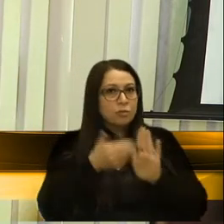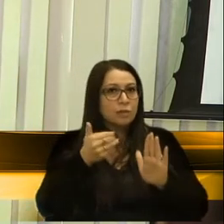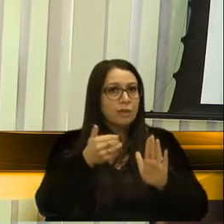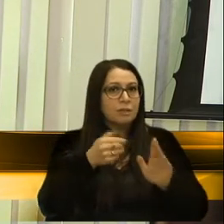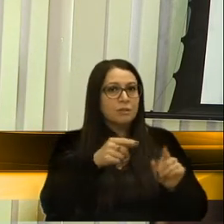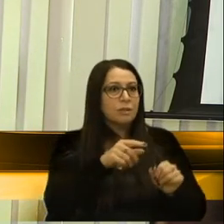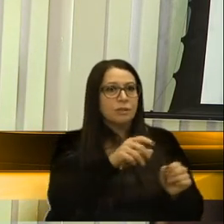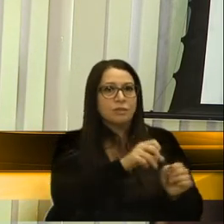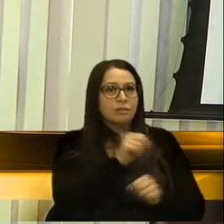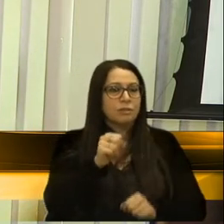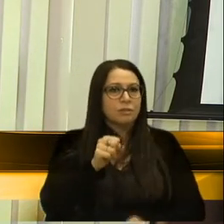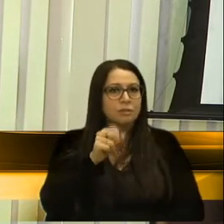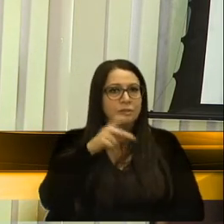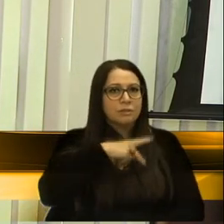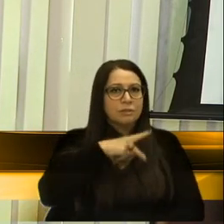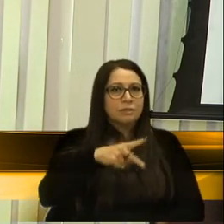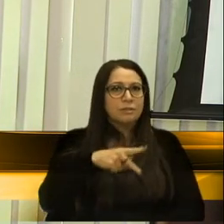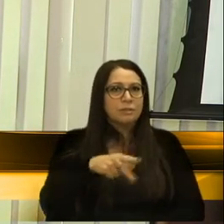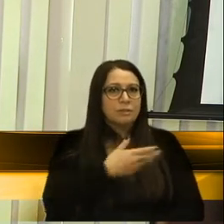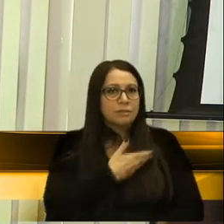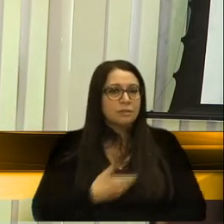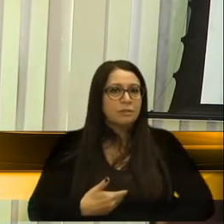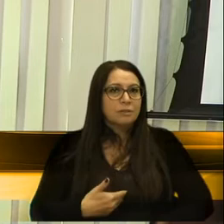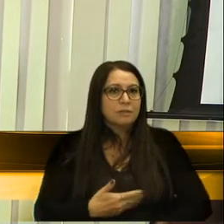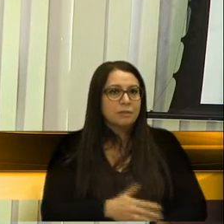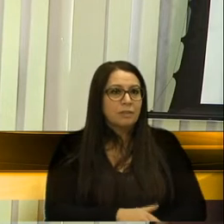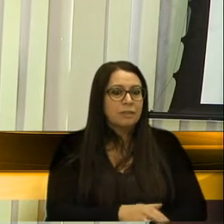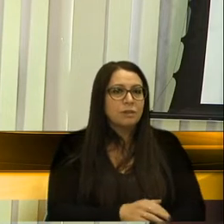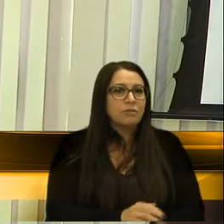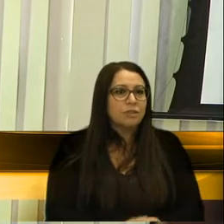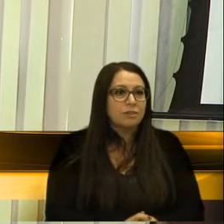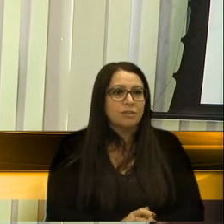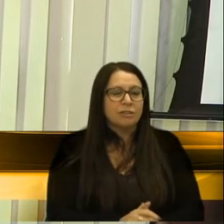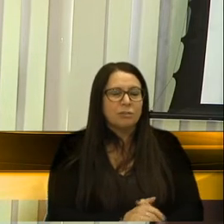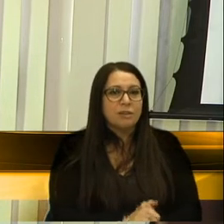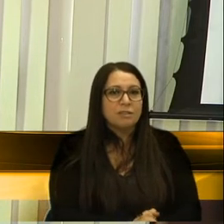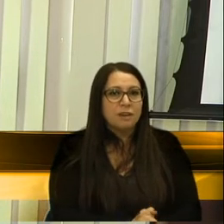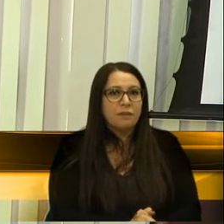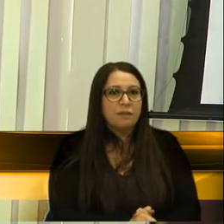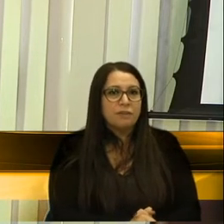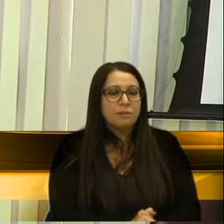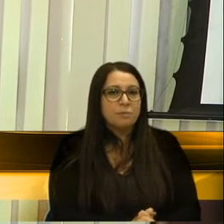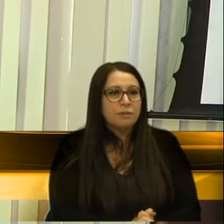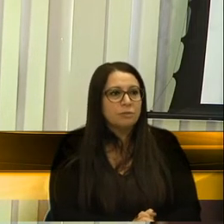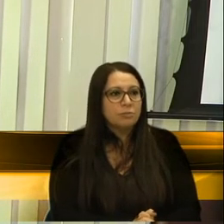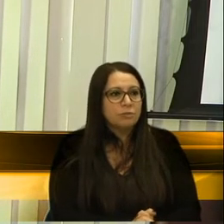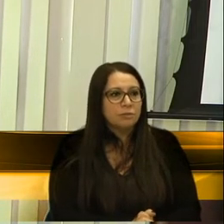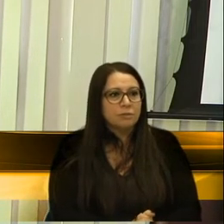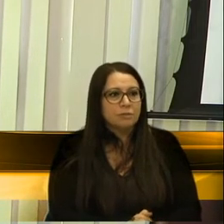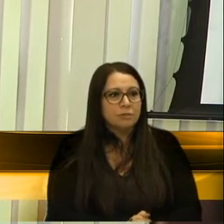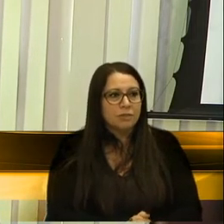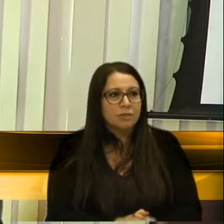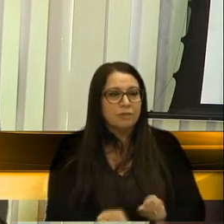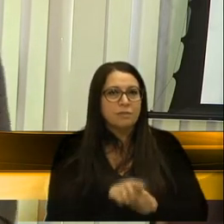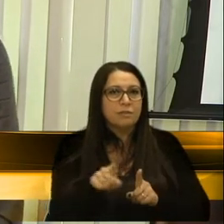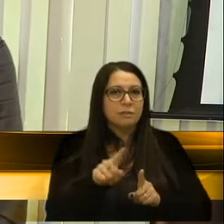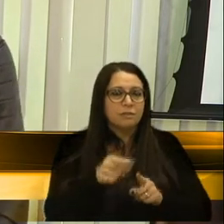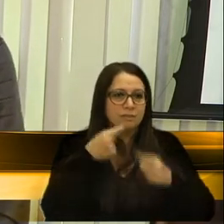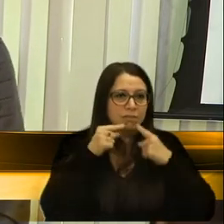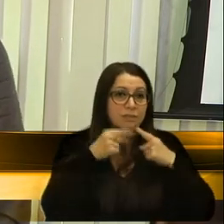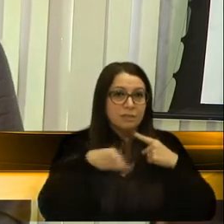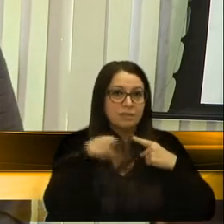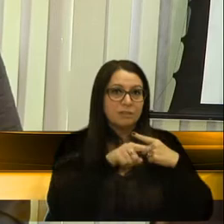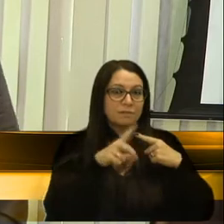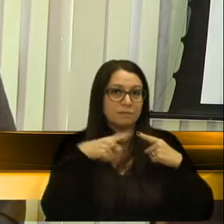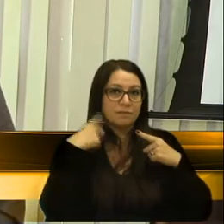para isso. Mas o governador tomou para si. Não consulta os prefeitos. Não consulta os prefeitos. Eu critiquei o meu